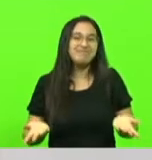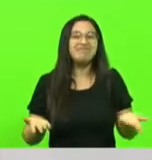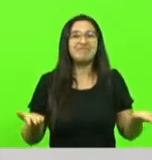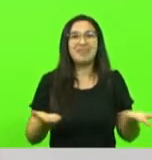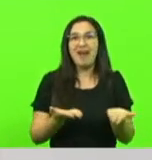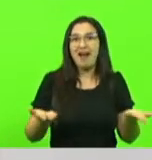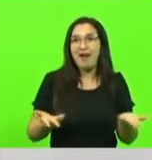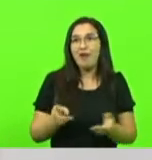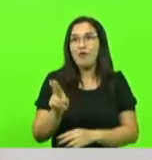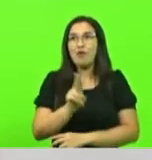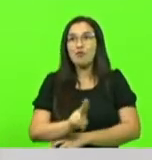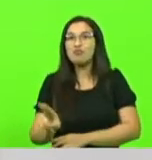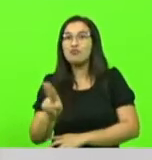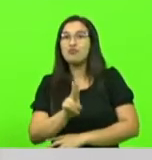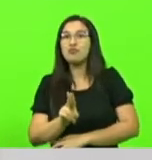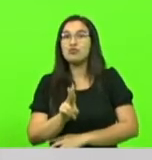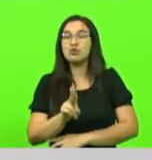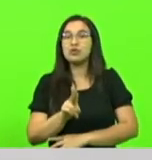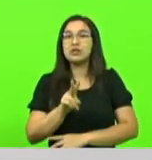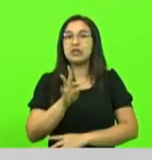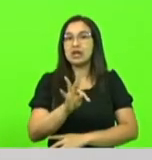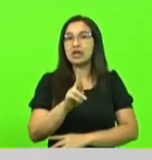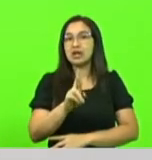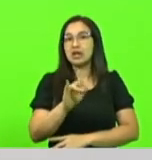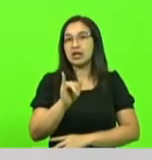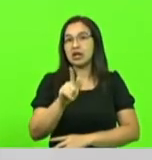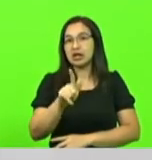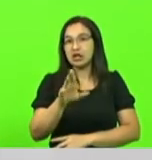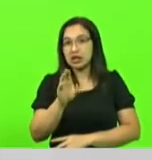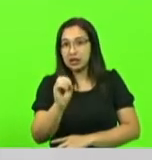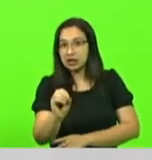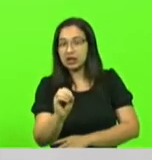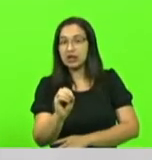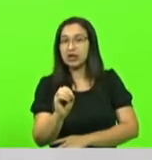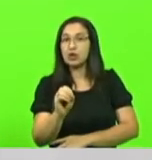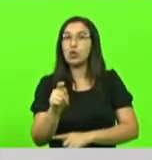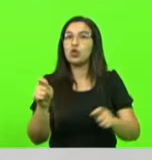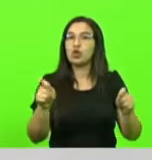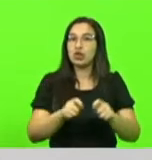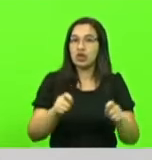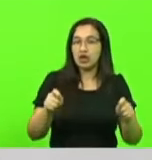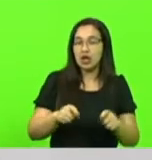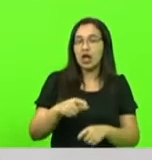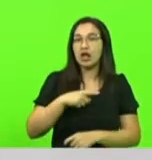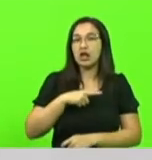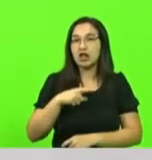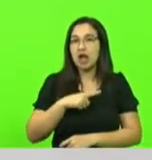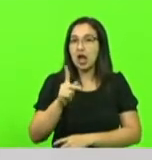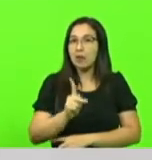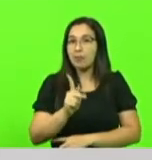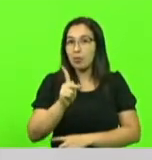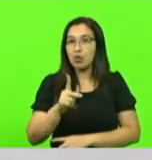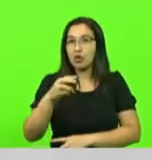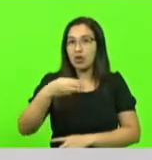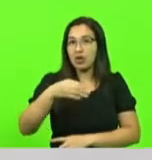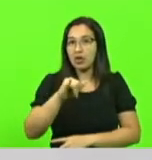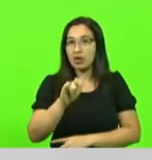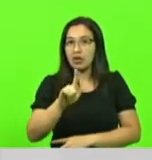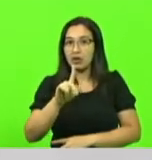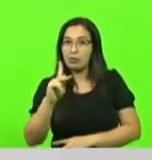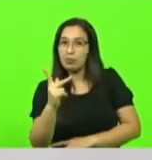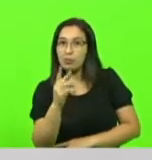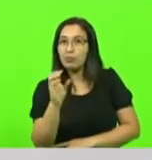utilização do trigo, que tem praticamente a mesma proteína do milho, nós passamos a ter mais uma